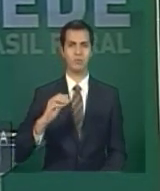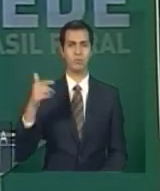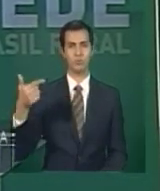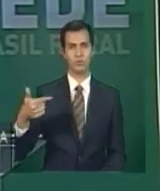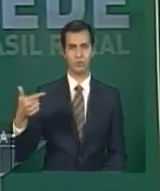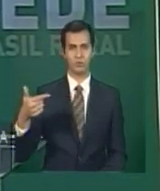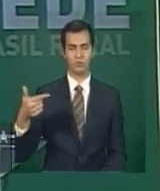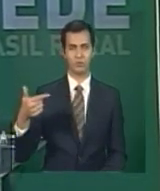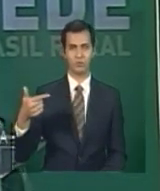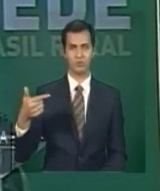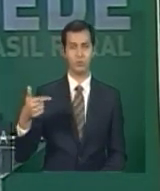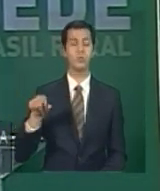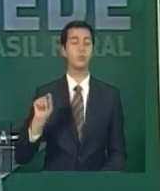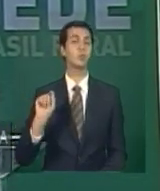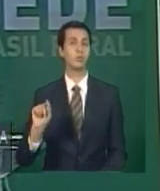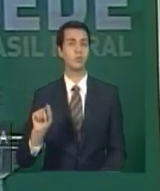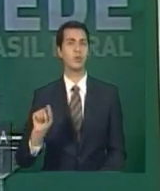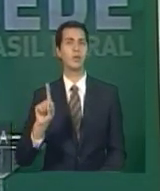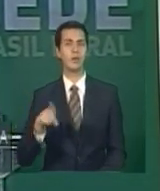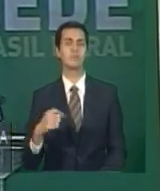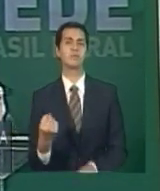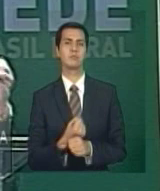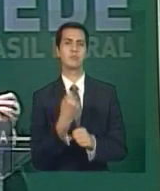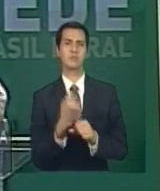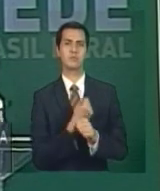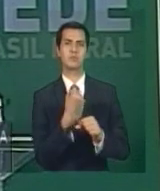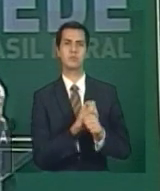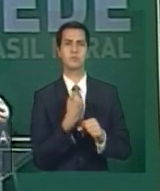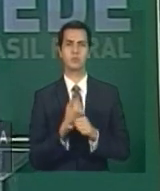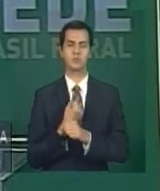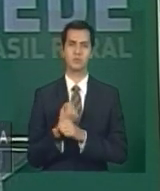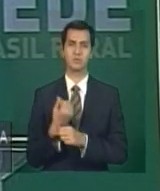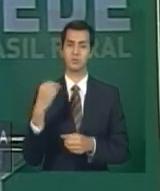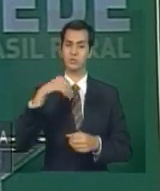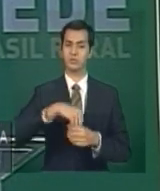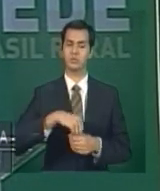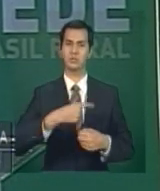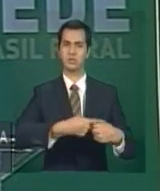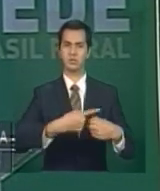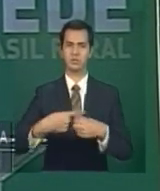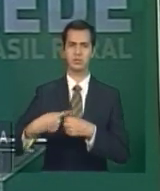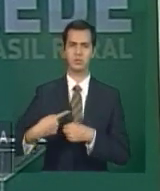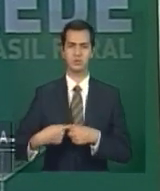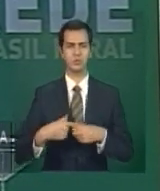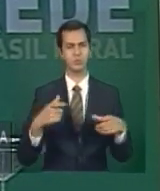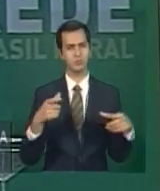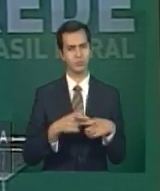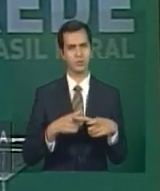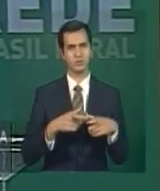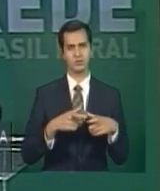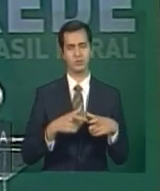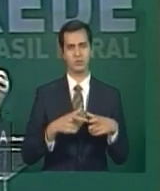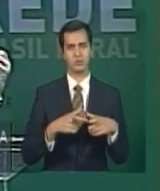para a condição de infraestrutura dos pequenos municípios desse país. trata-se de